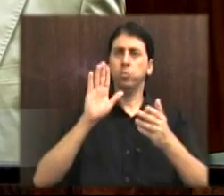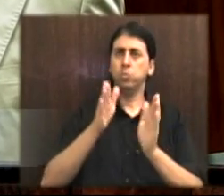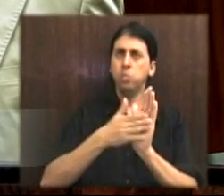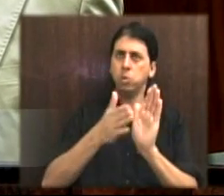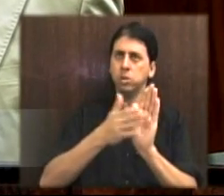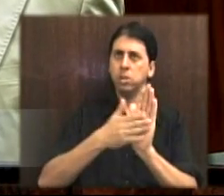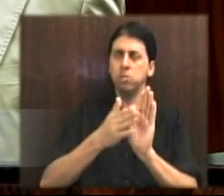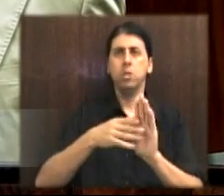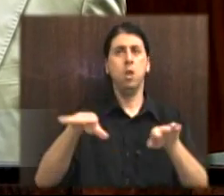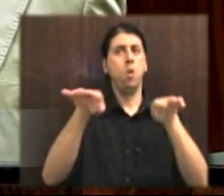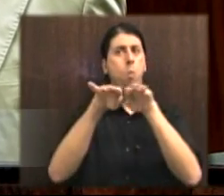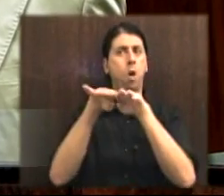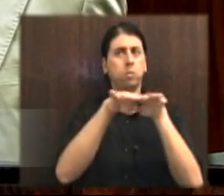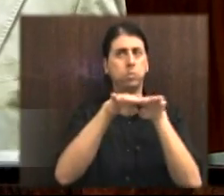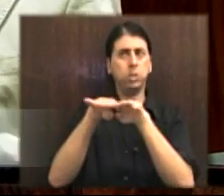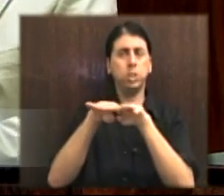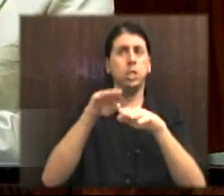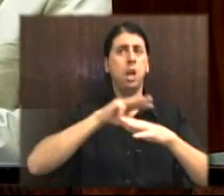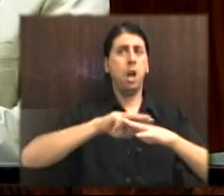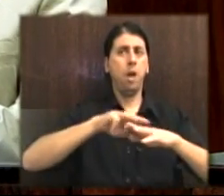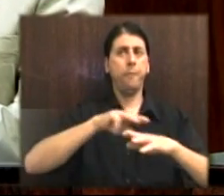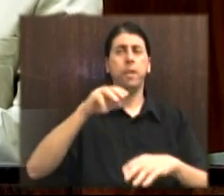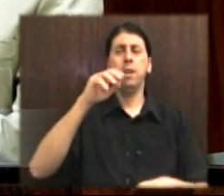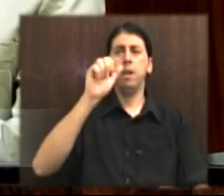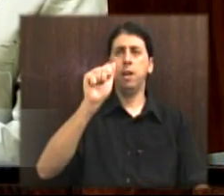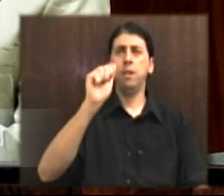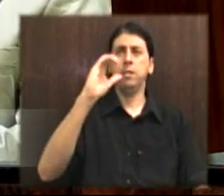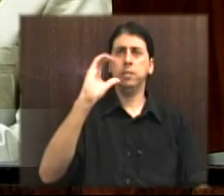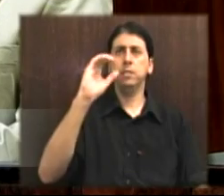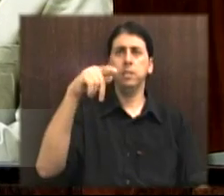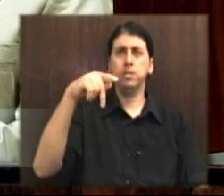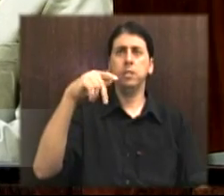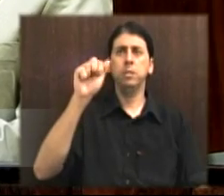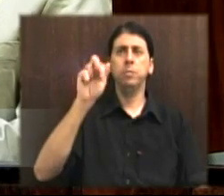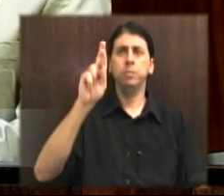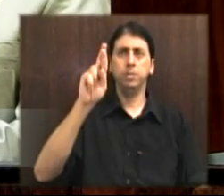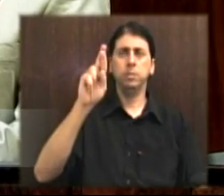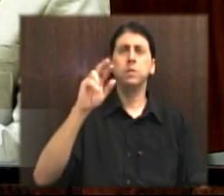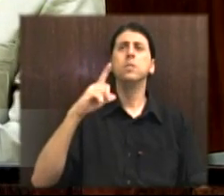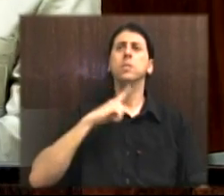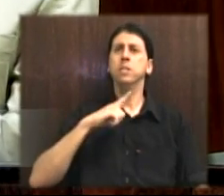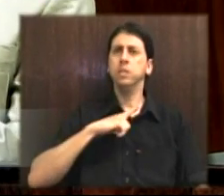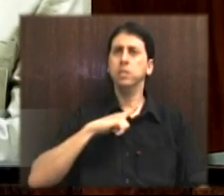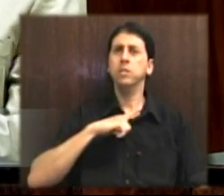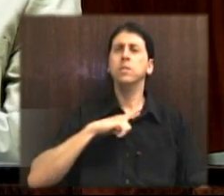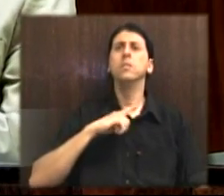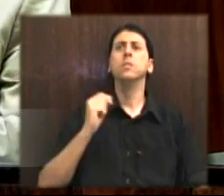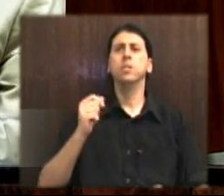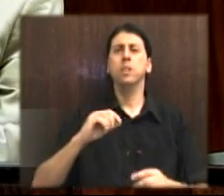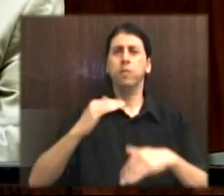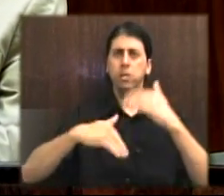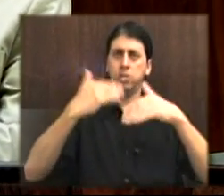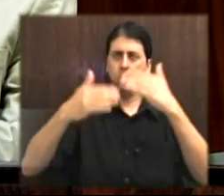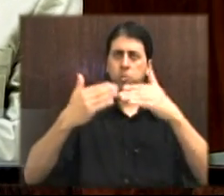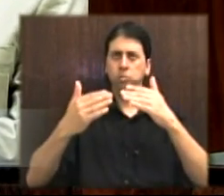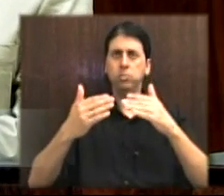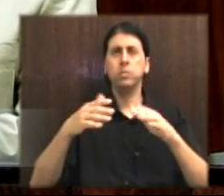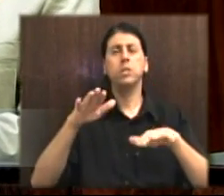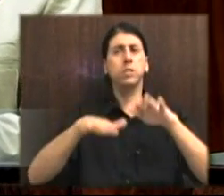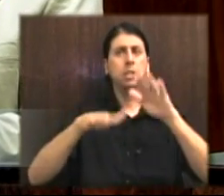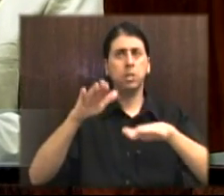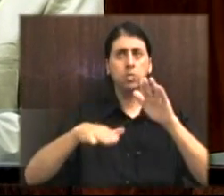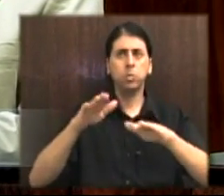Igualdade Racial, a CEPIR, se avançou tanto na regularização fundiária